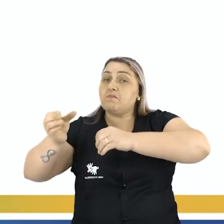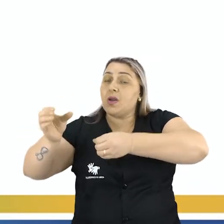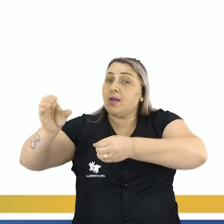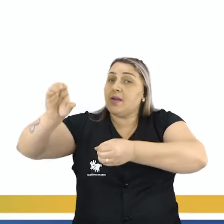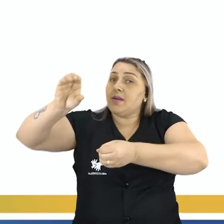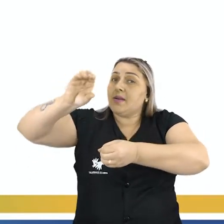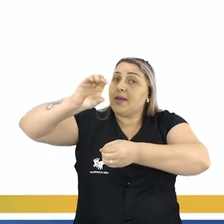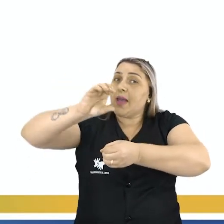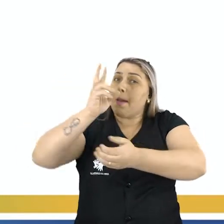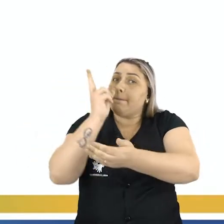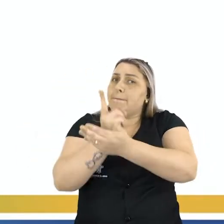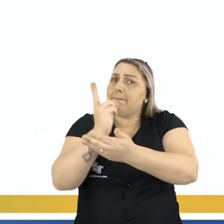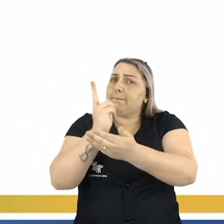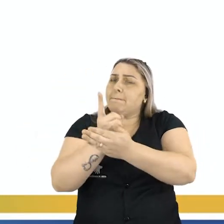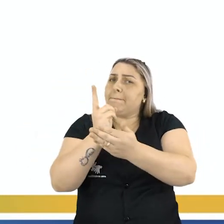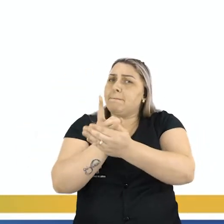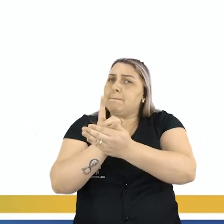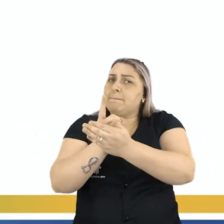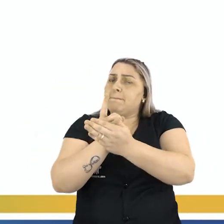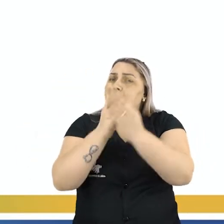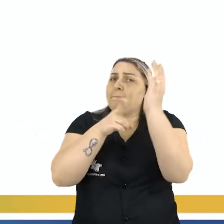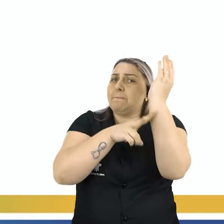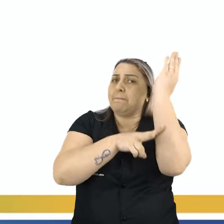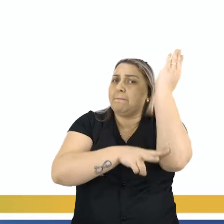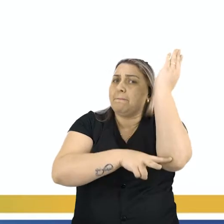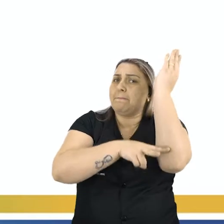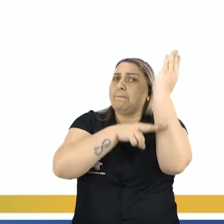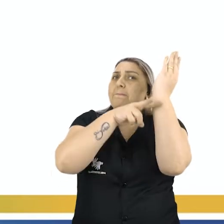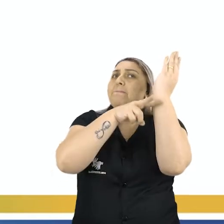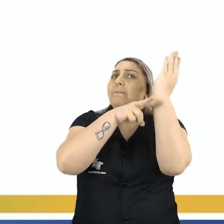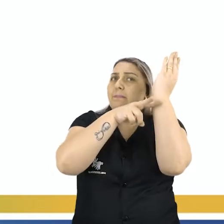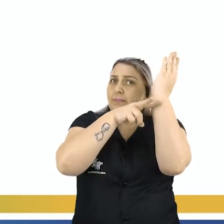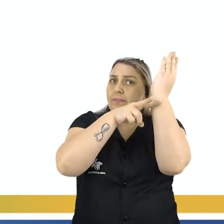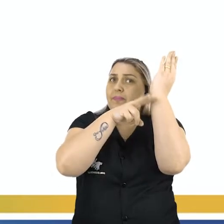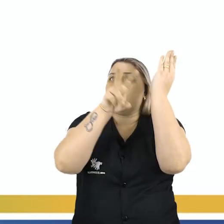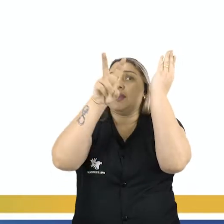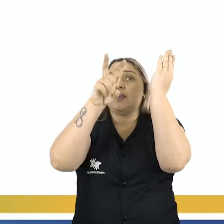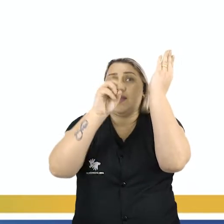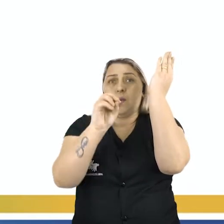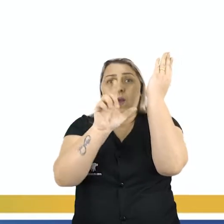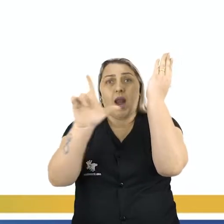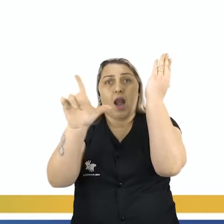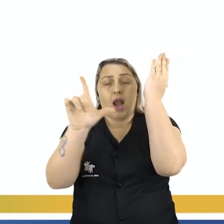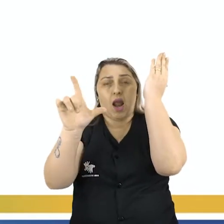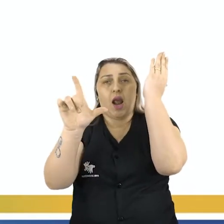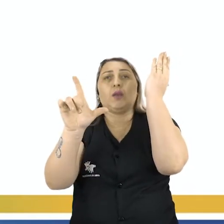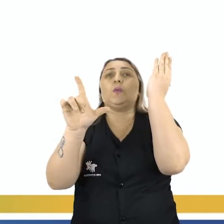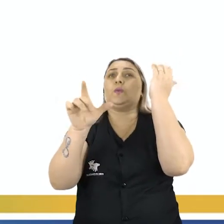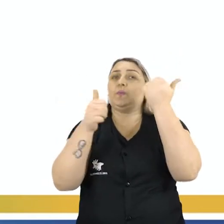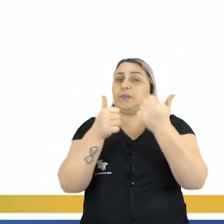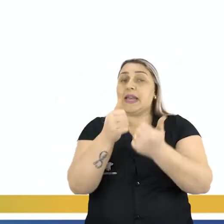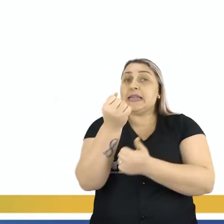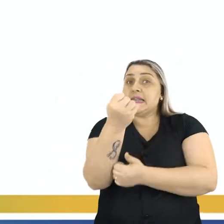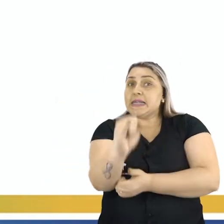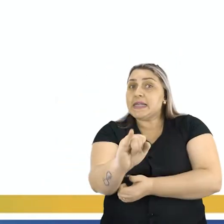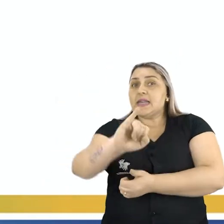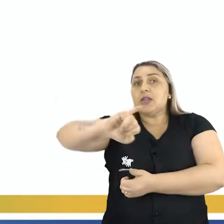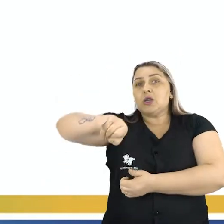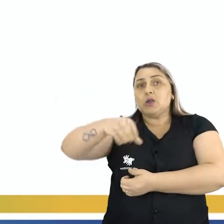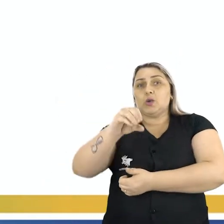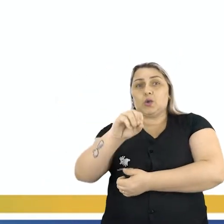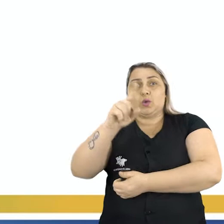a mesma quantidade, qual é a quantidade que nós vemos aí? 50 litros Se João